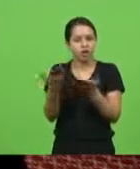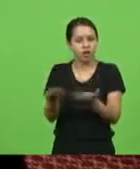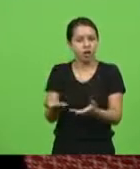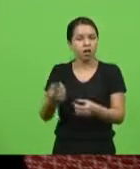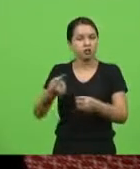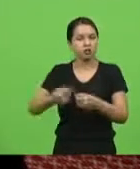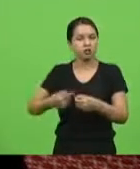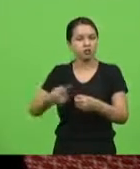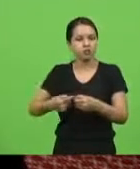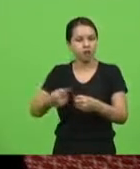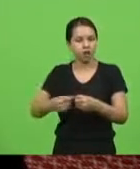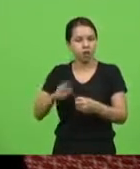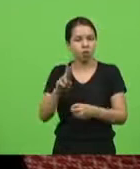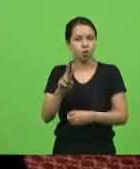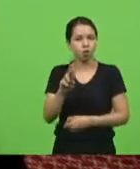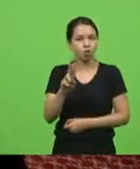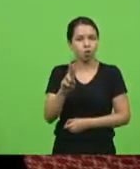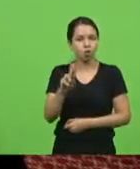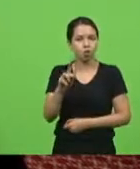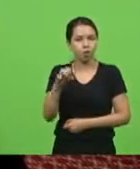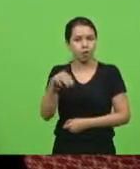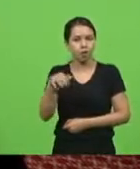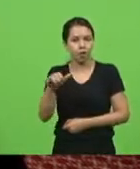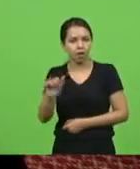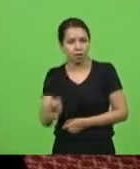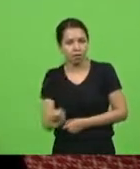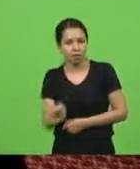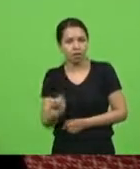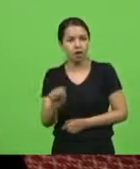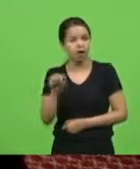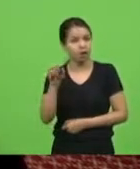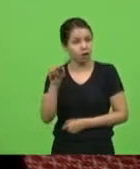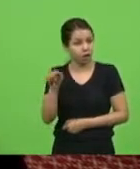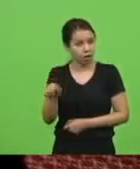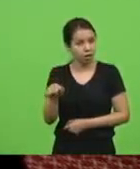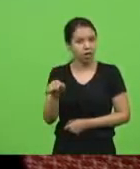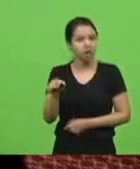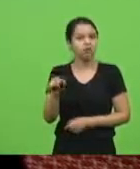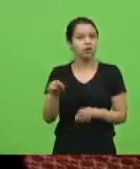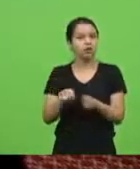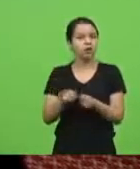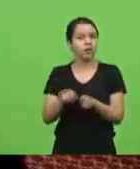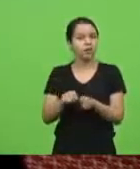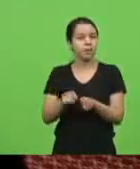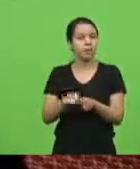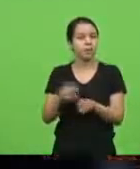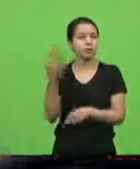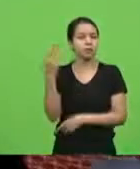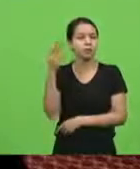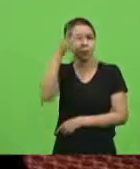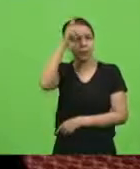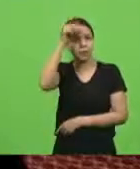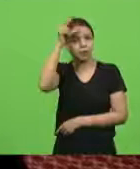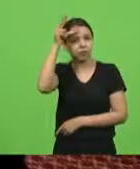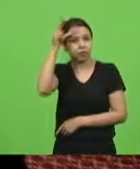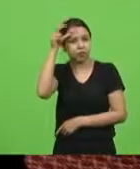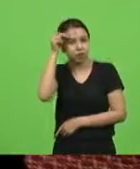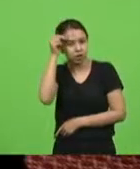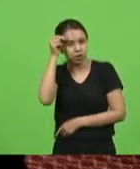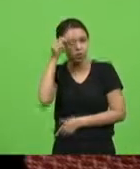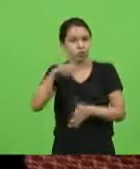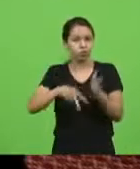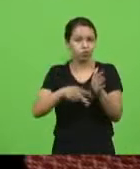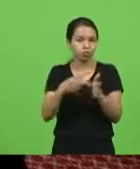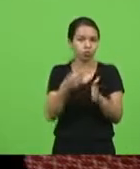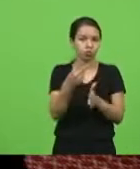município na época. Foi prefeito por duas ocasiões. Cidadão